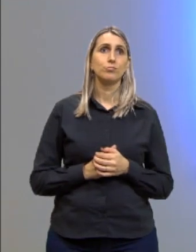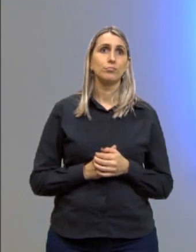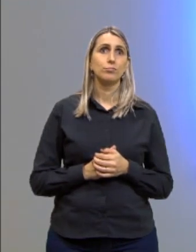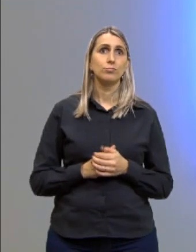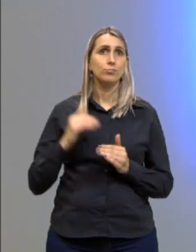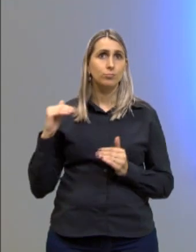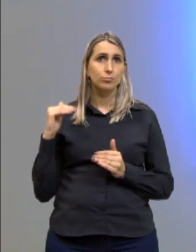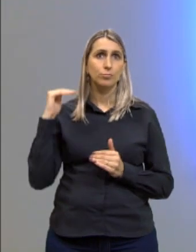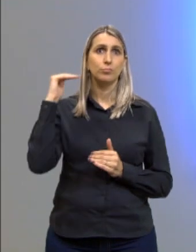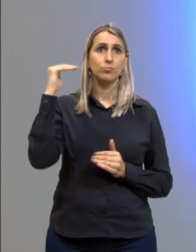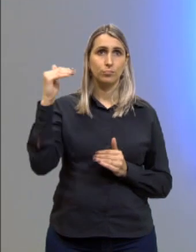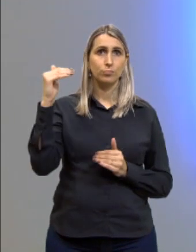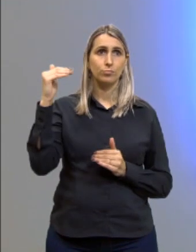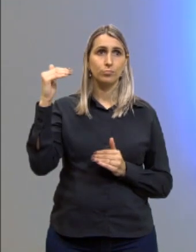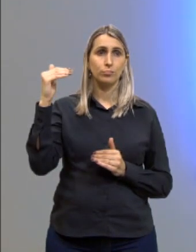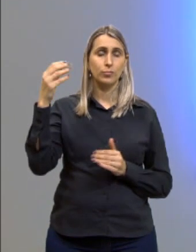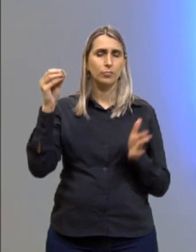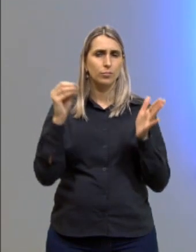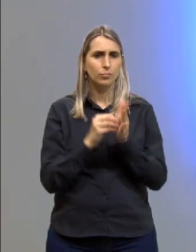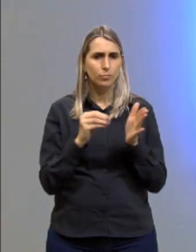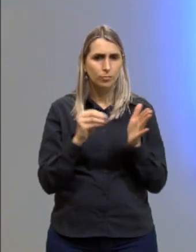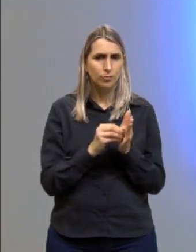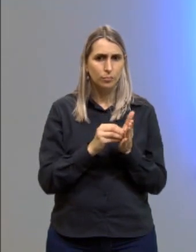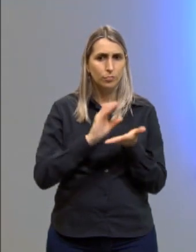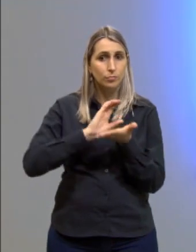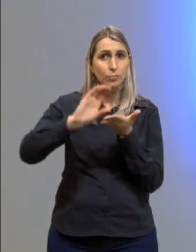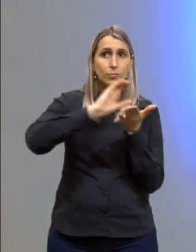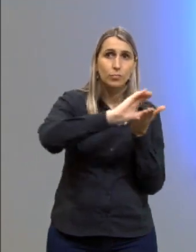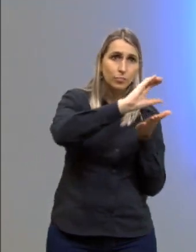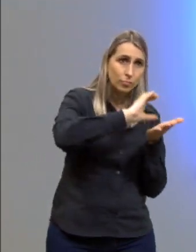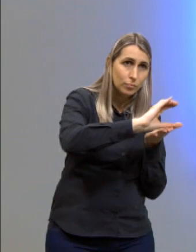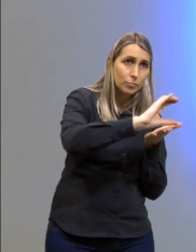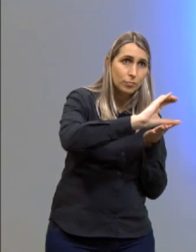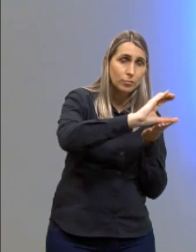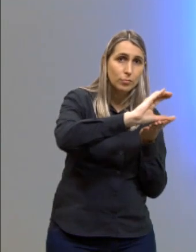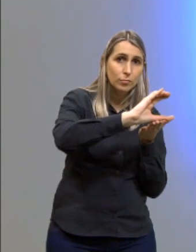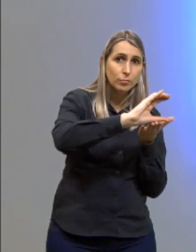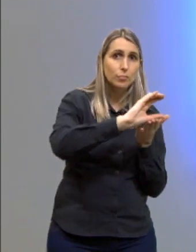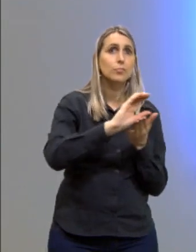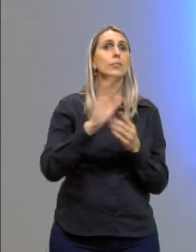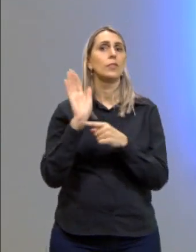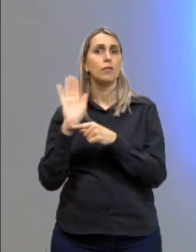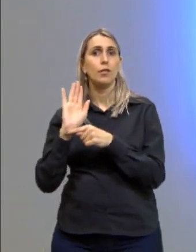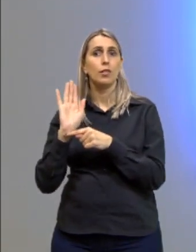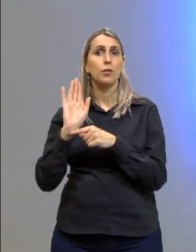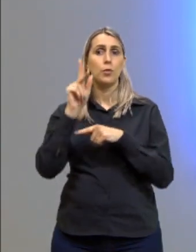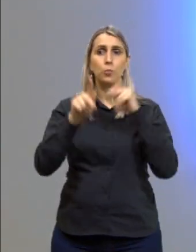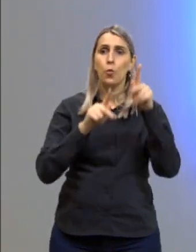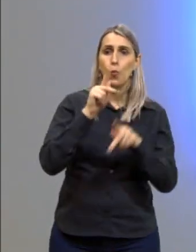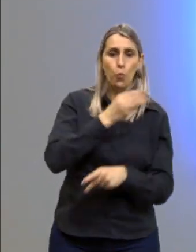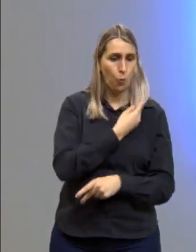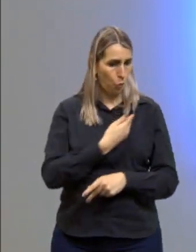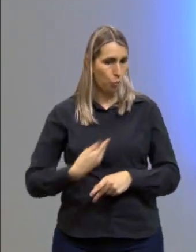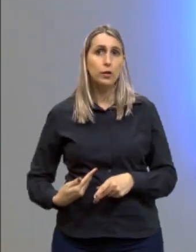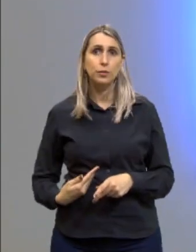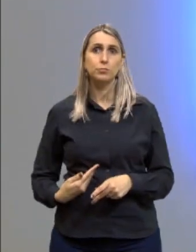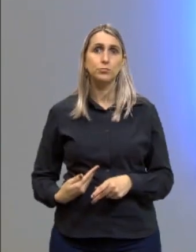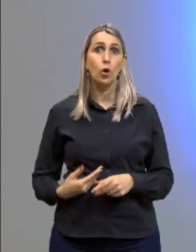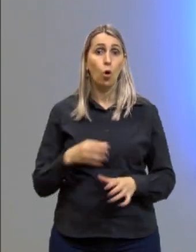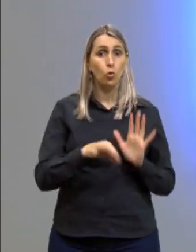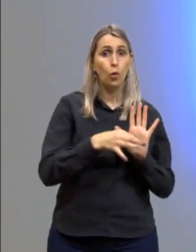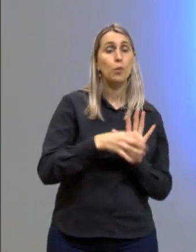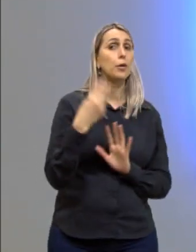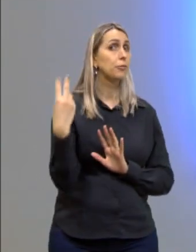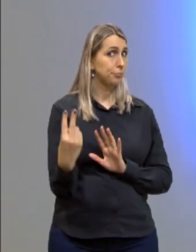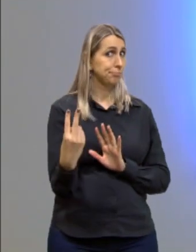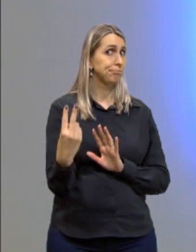elitização e da falta de investimento em exibições populares. Olha aqui o argumento dois dela, meus